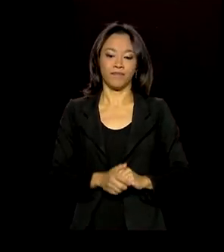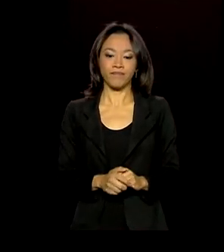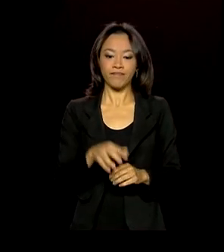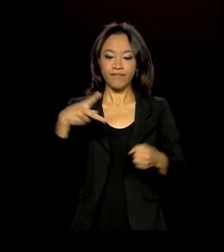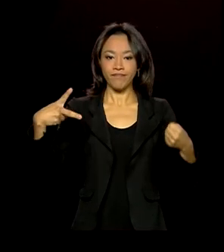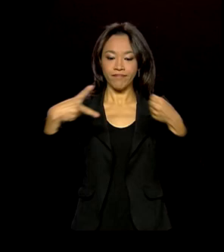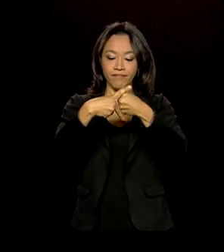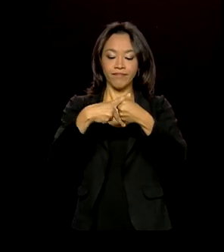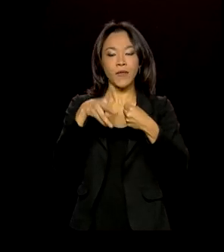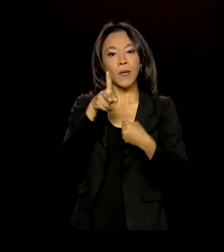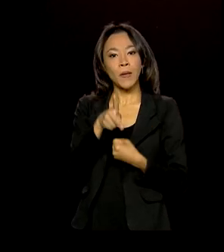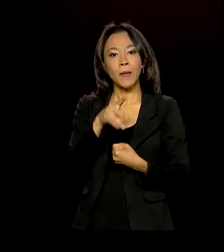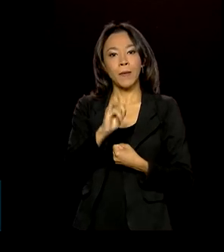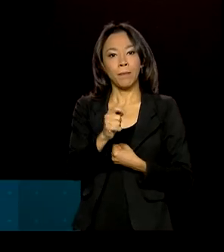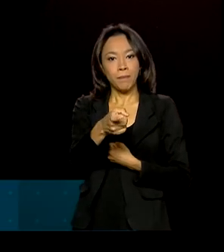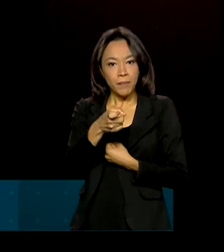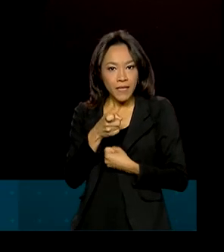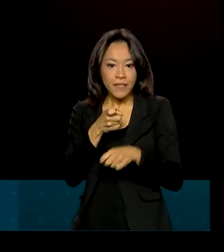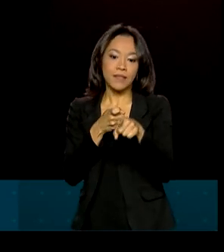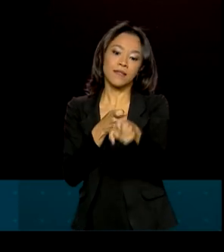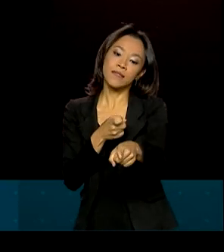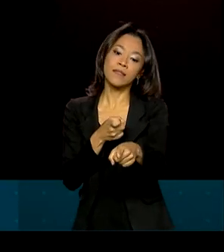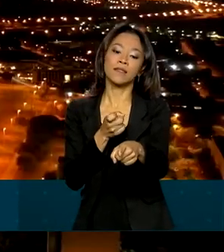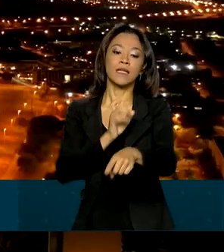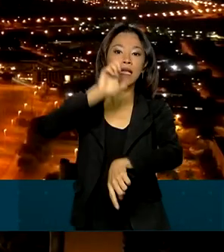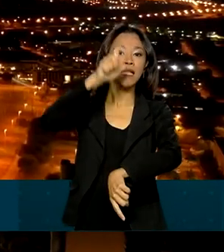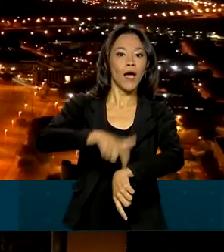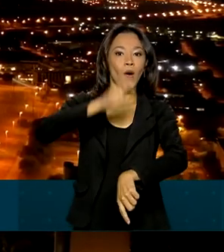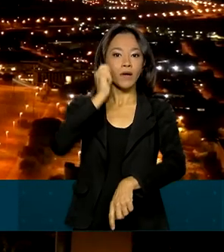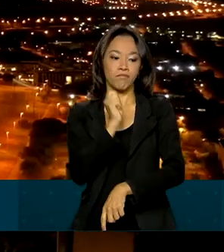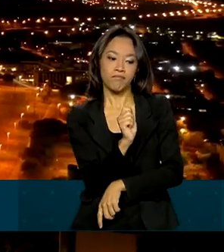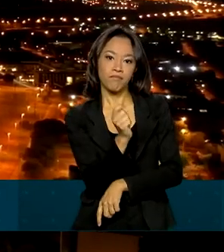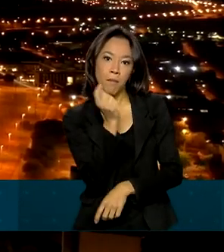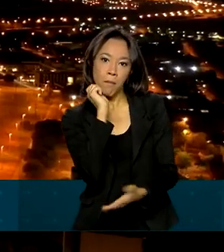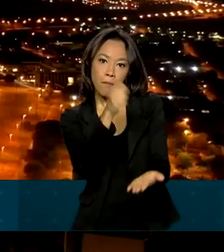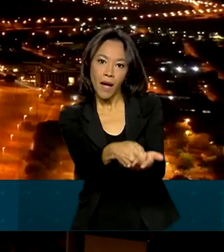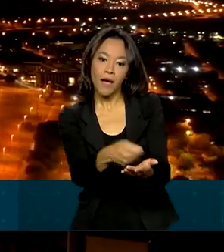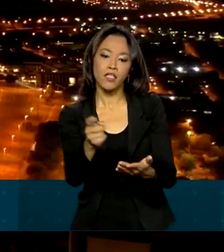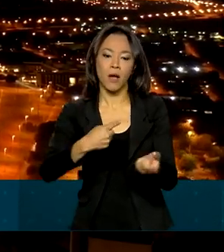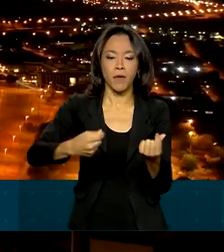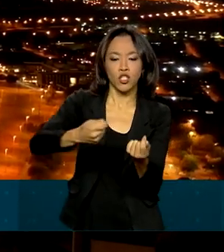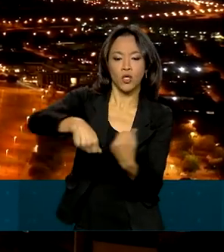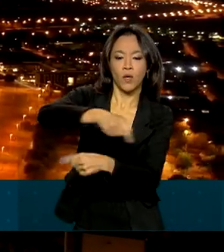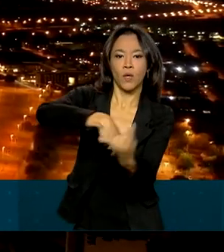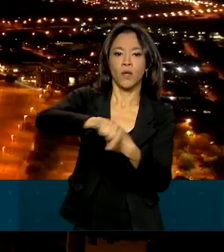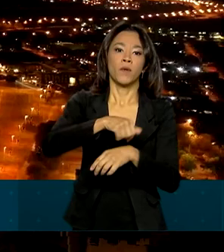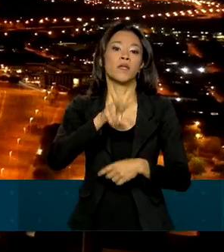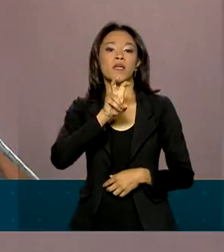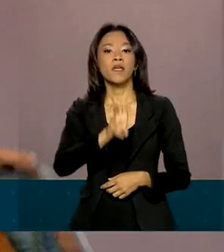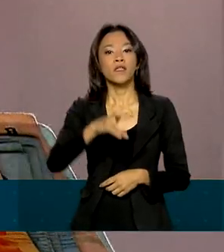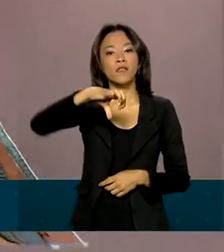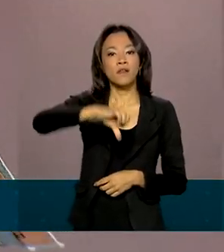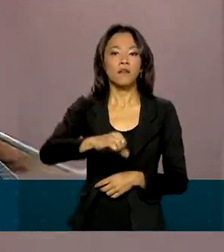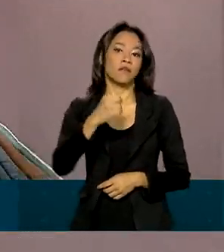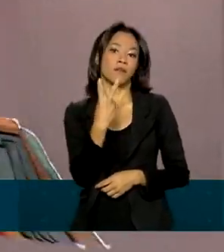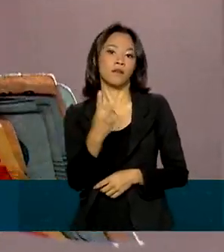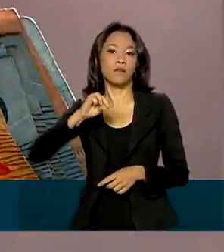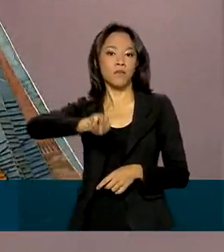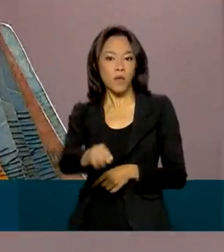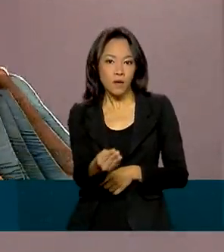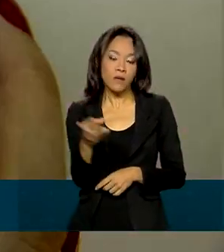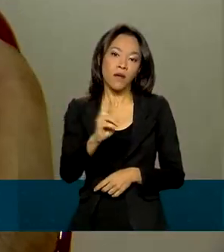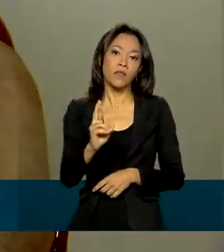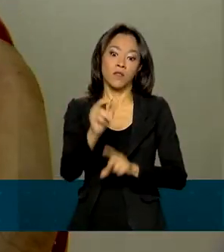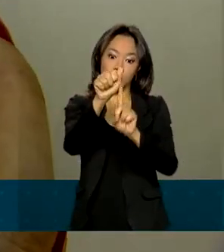PIX, pagamento bancário digital e em tempo real, já movimentou 532 milhões de reais só no mês de